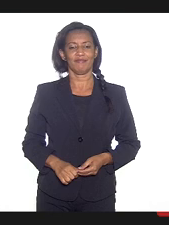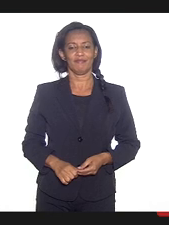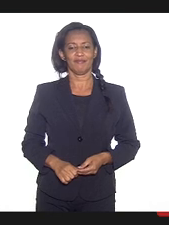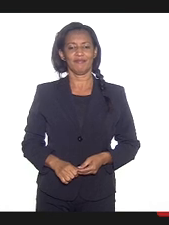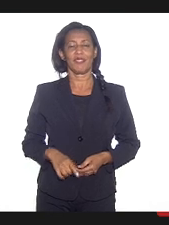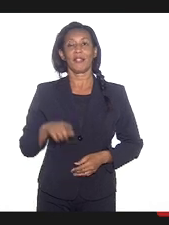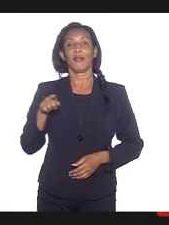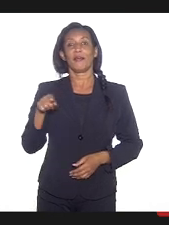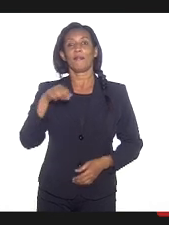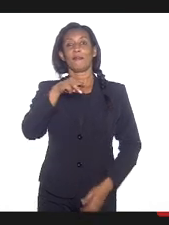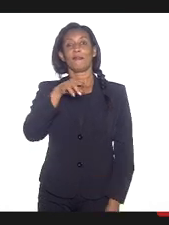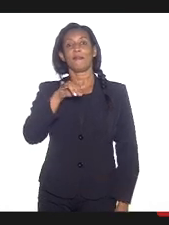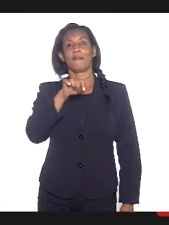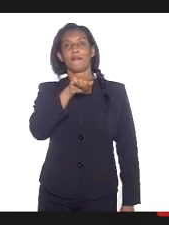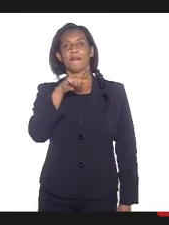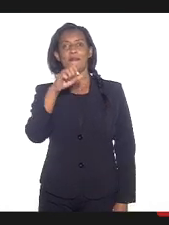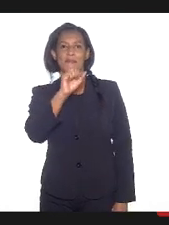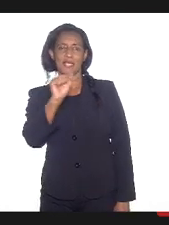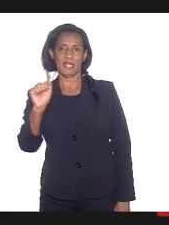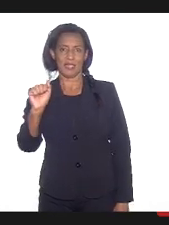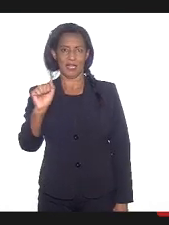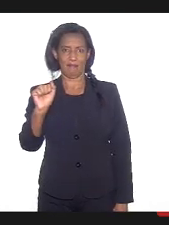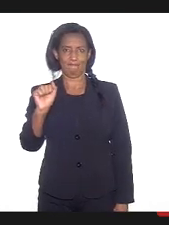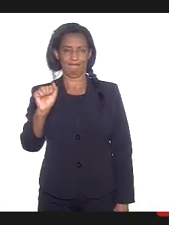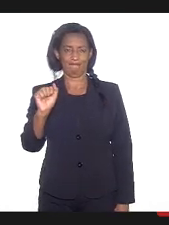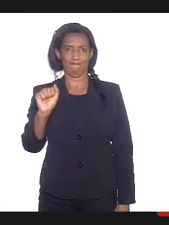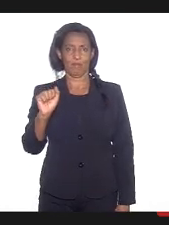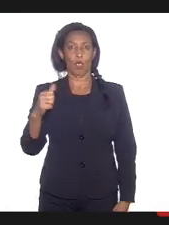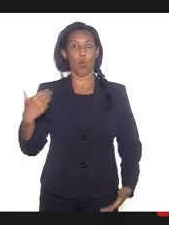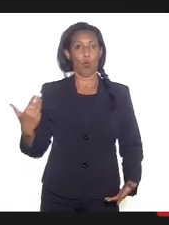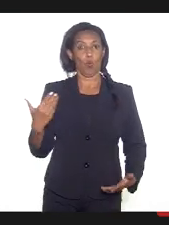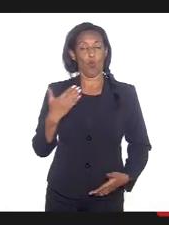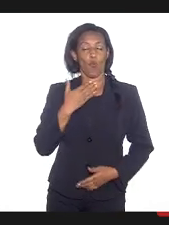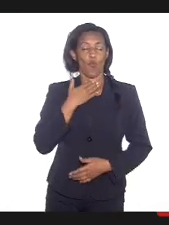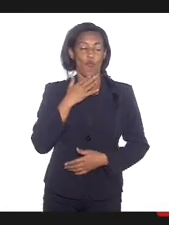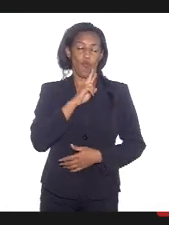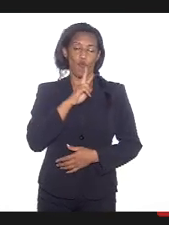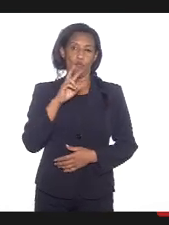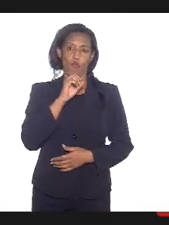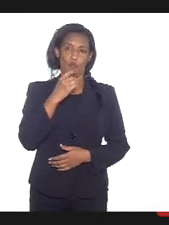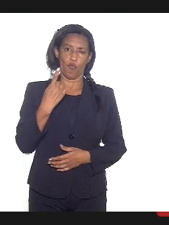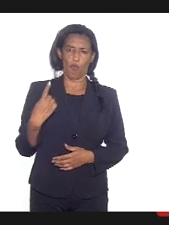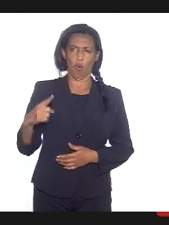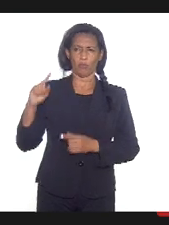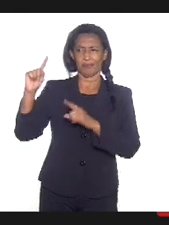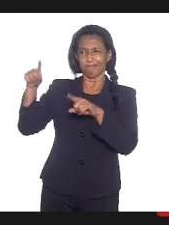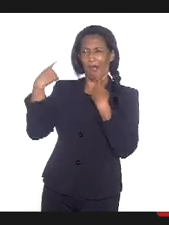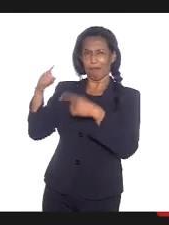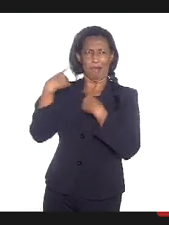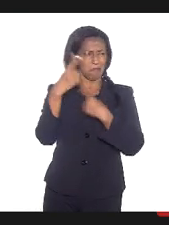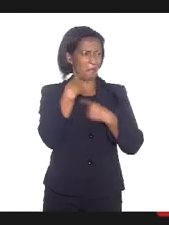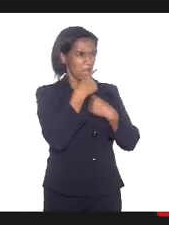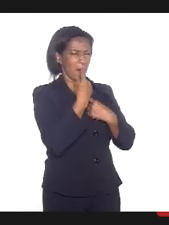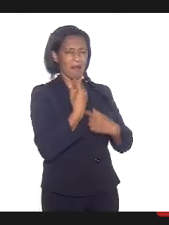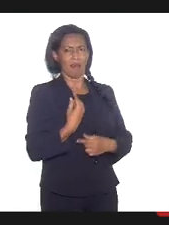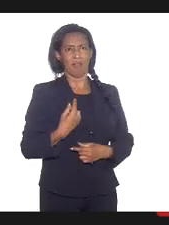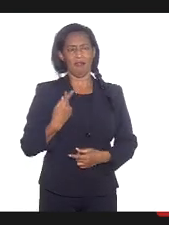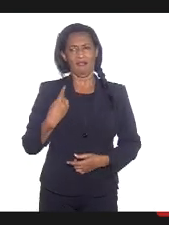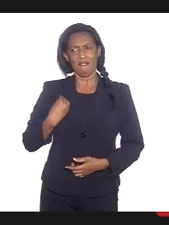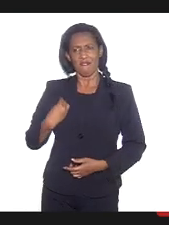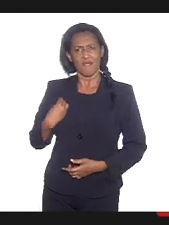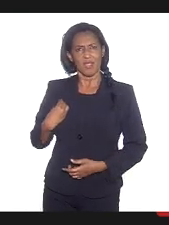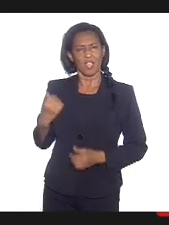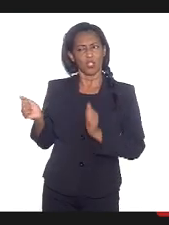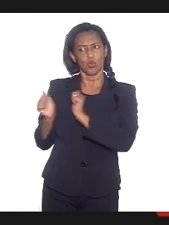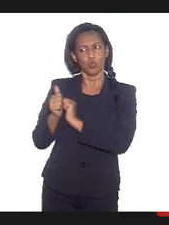indo para a missa quando, por defender a voz como parlamentar, foi vilmente atacada com risco para a sua vida e de sua mãe